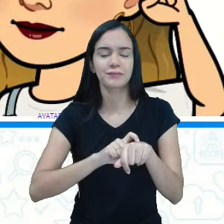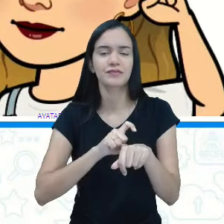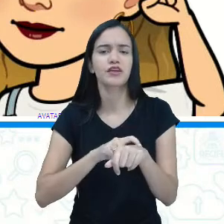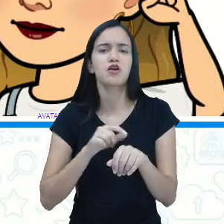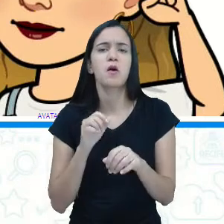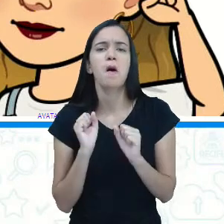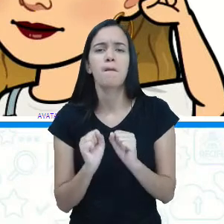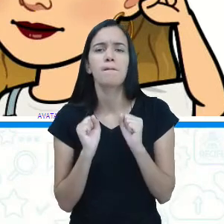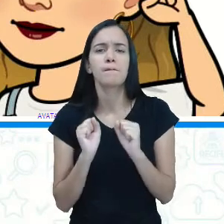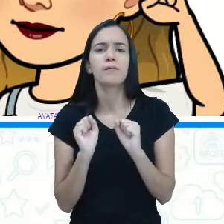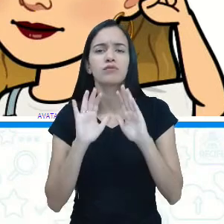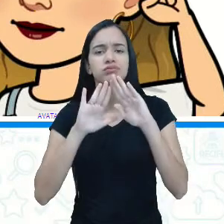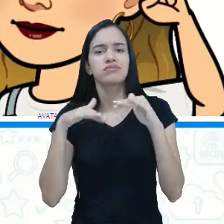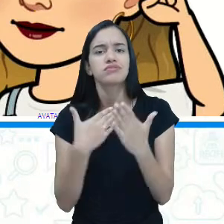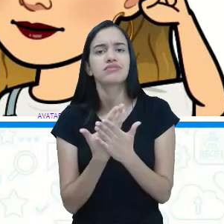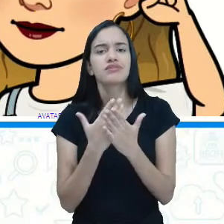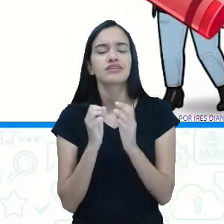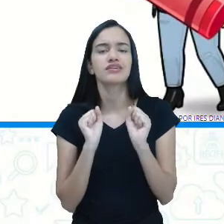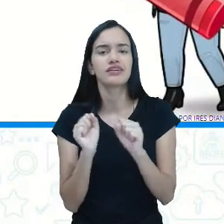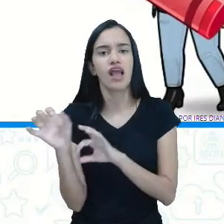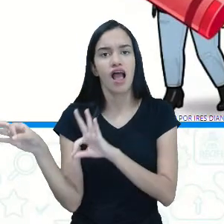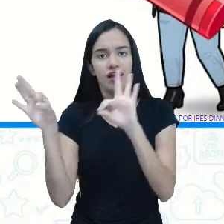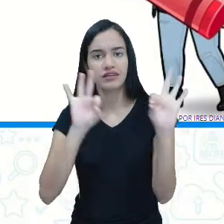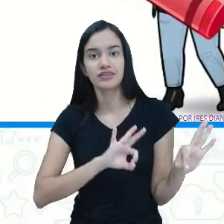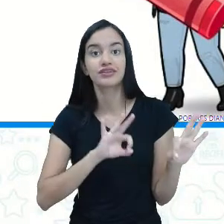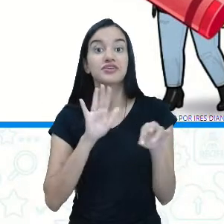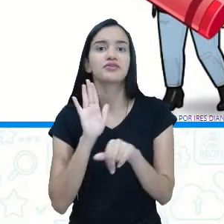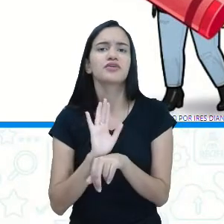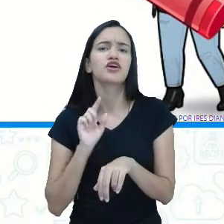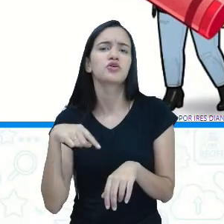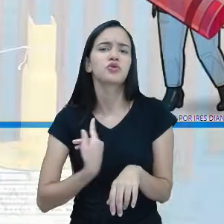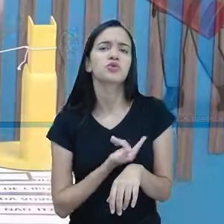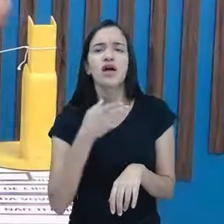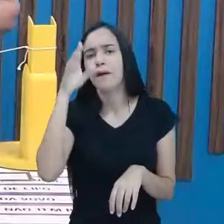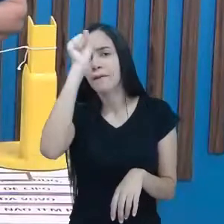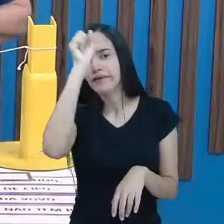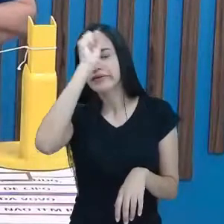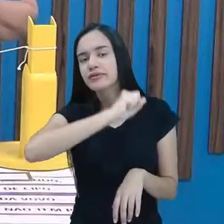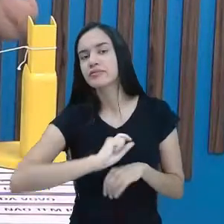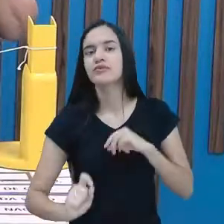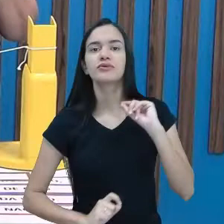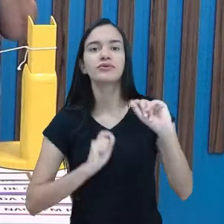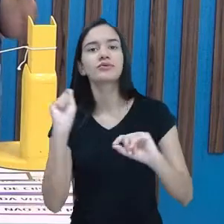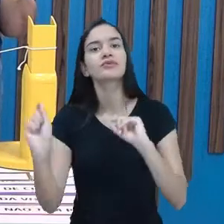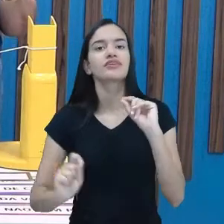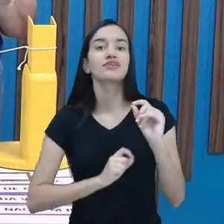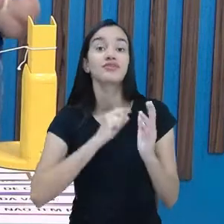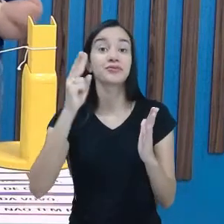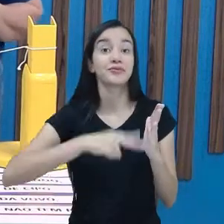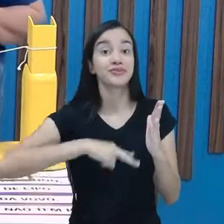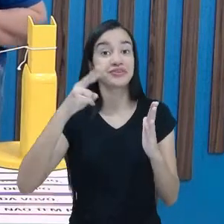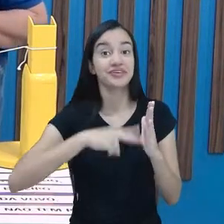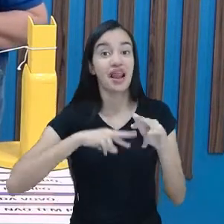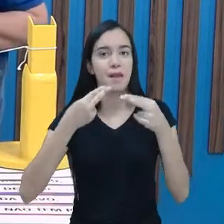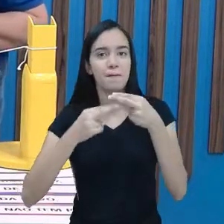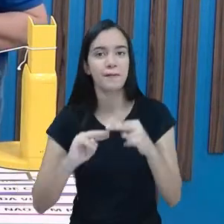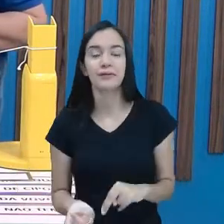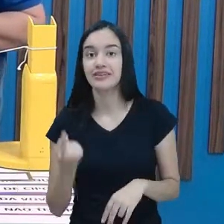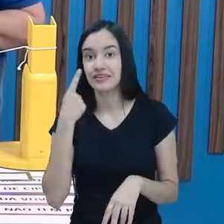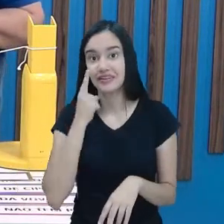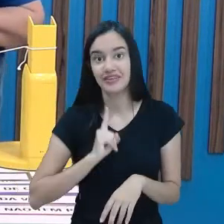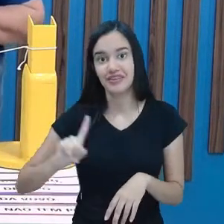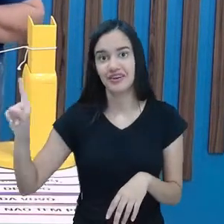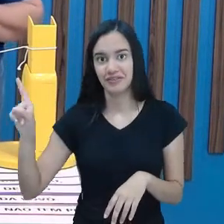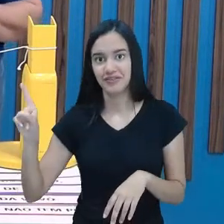tarde, das 14h às 15h, tá certo? E o que aprenderemos hoje? Hum, hoje vamos ler parlenda. Já viram aqui o